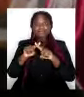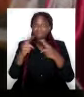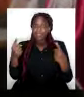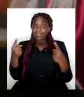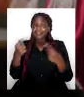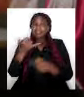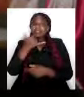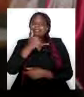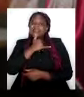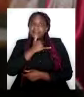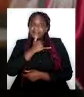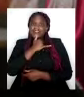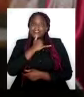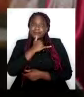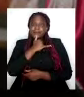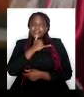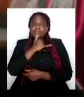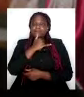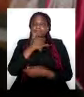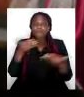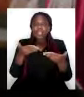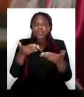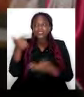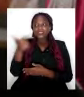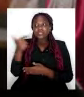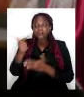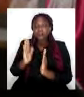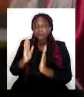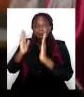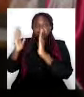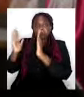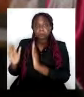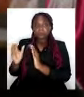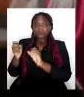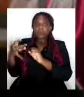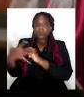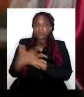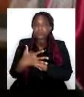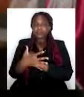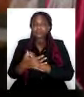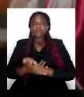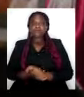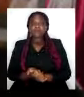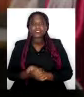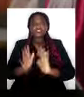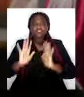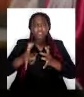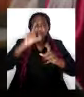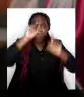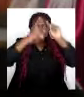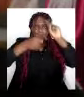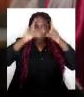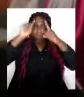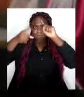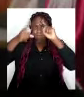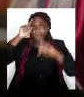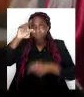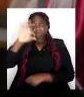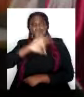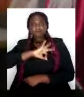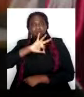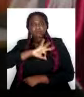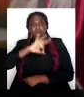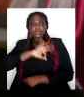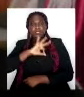Mas, infelizmente, estamos diante de uma segunda onda do coronavírus. Já determinei às nossas